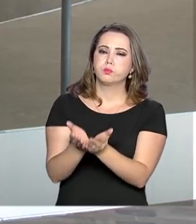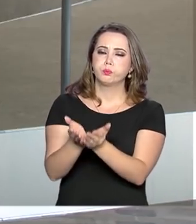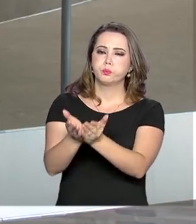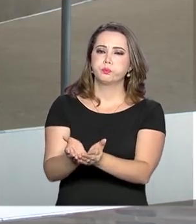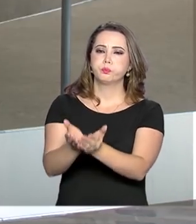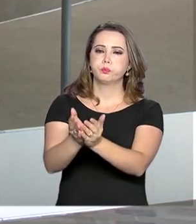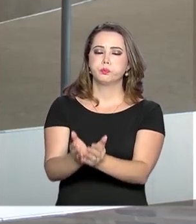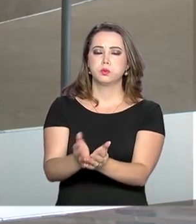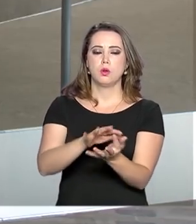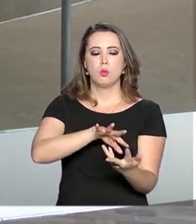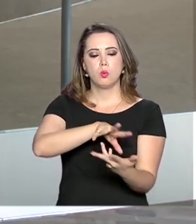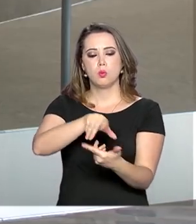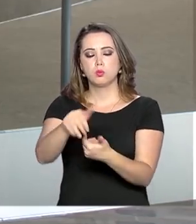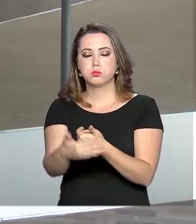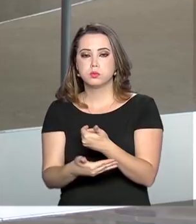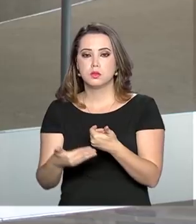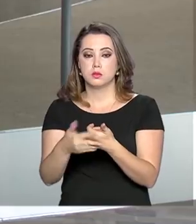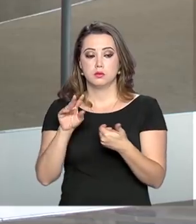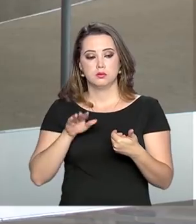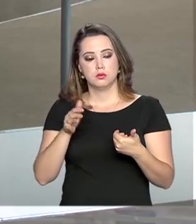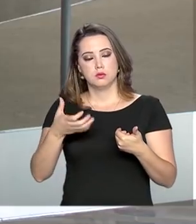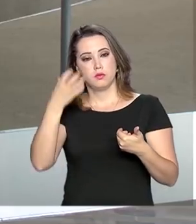as novidades com a repórter Luana Karen.